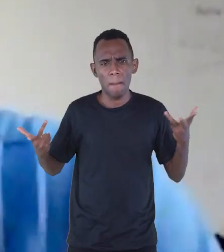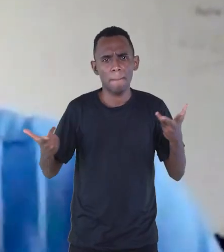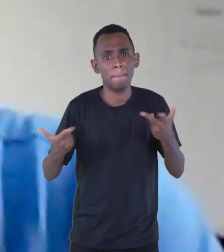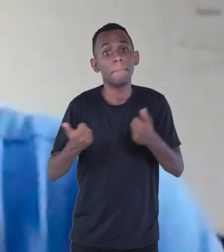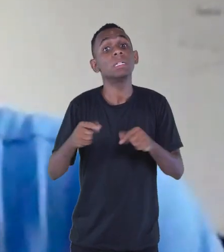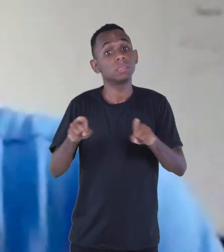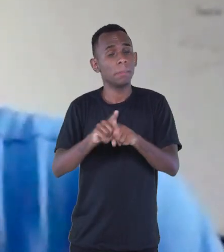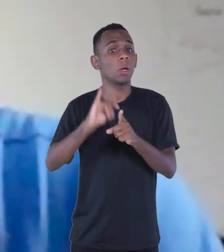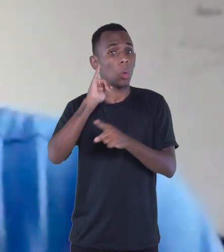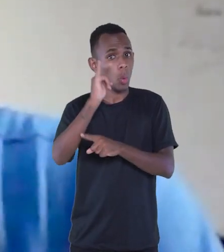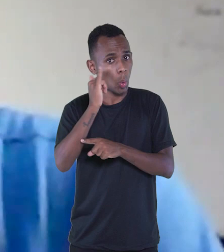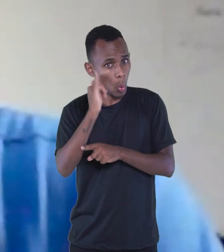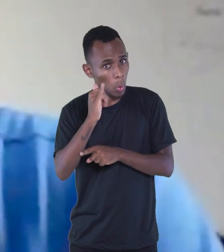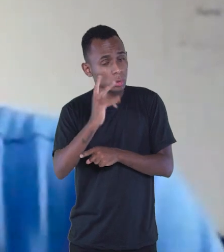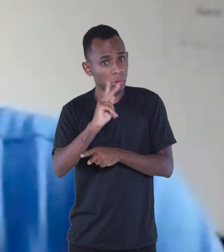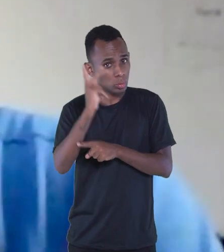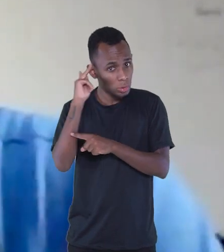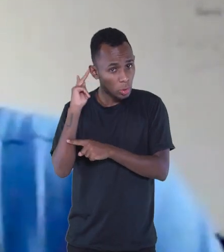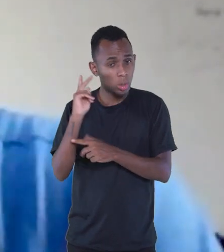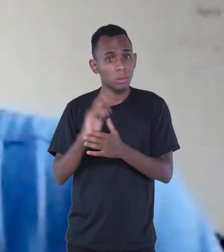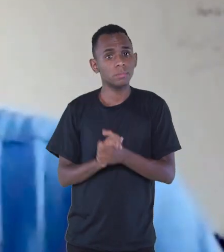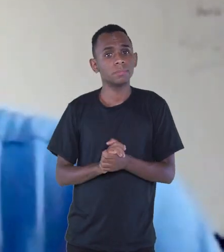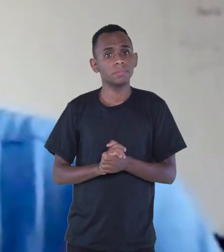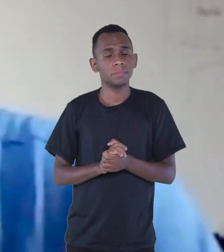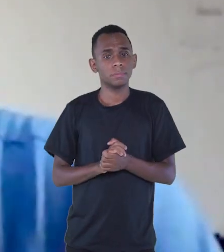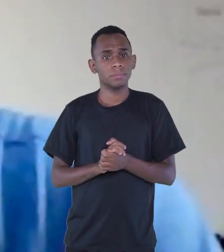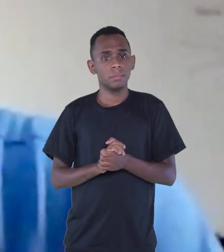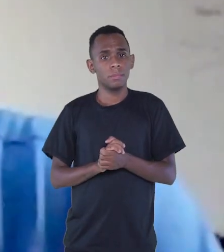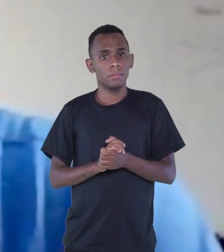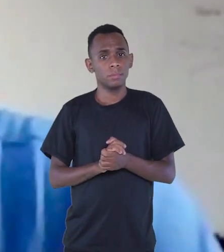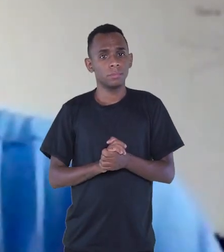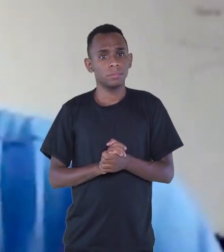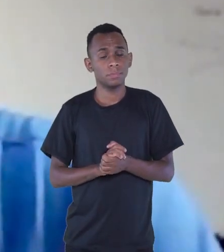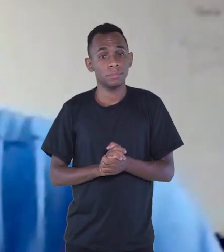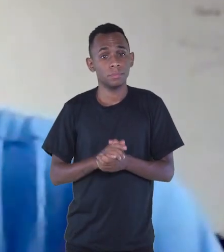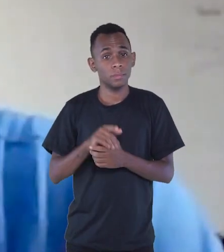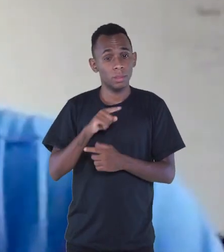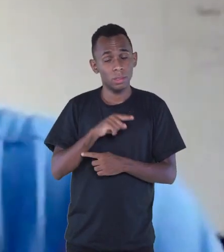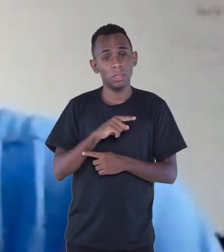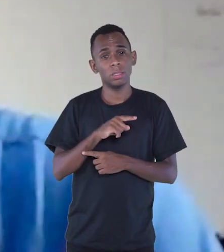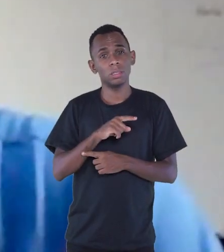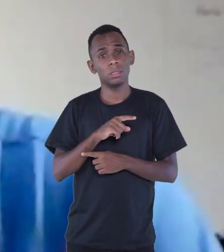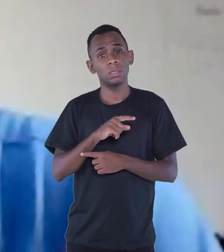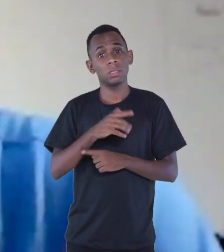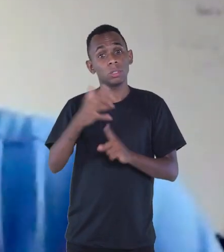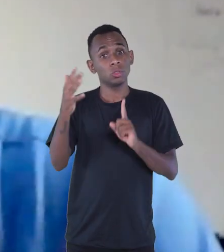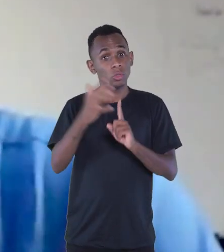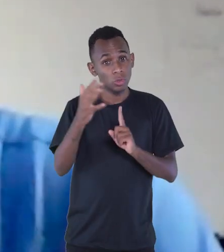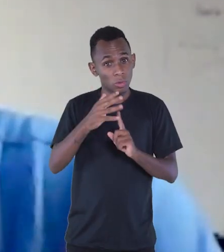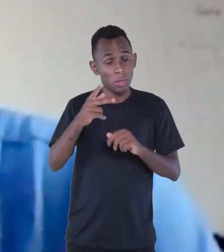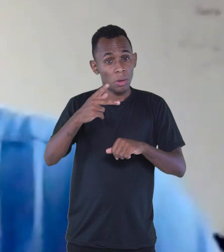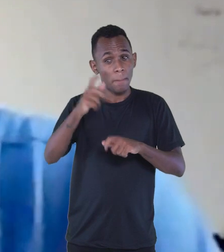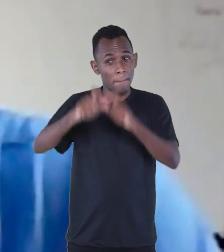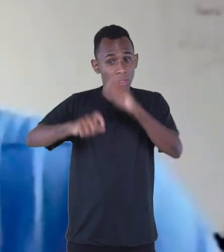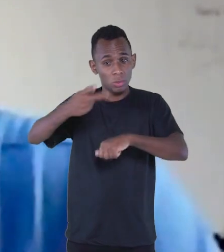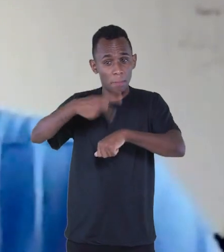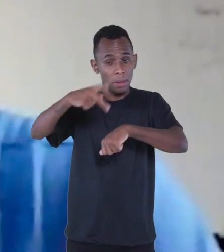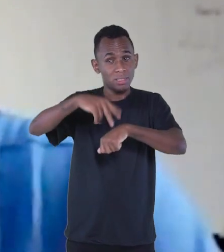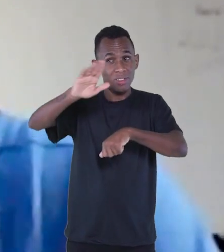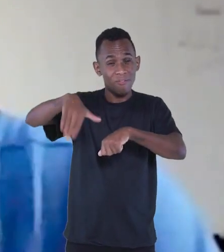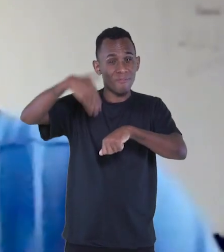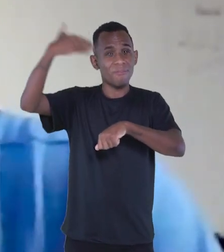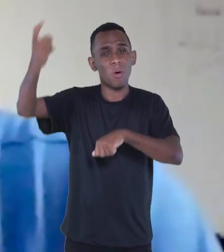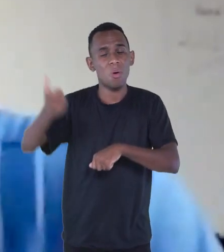também. E ele é muito influenciado por alguns escritores norte-americanos, o teatro norte